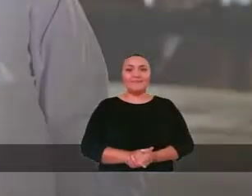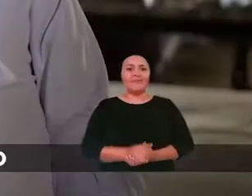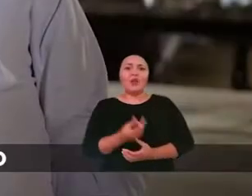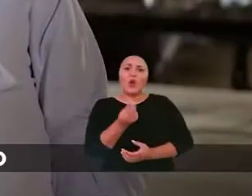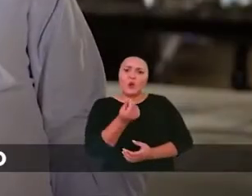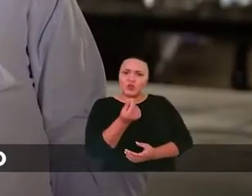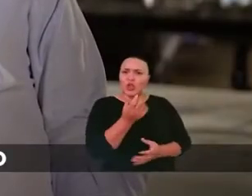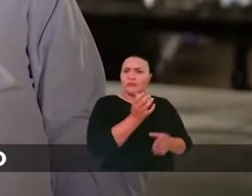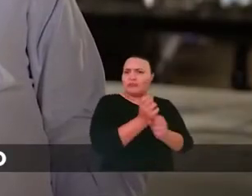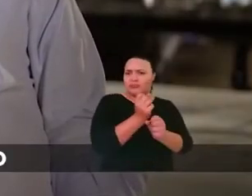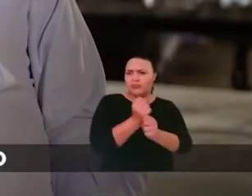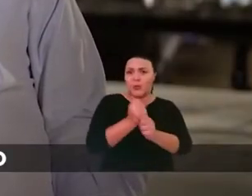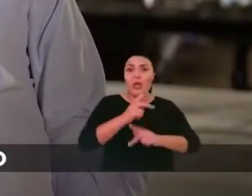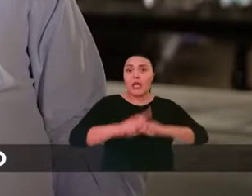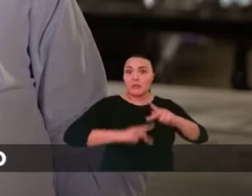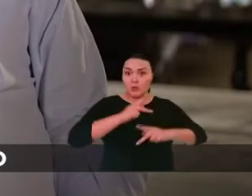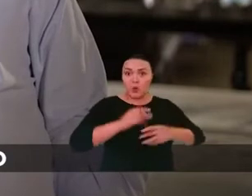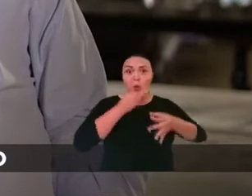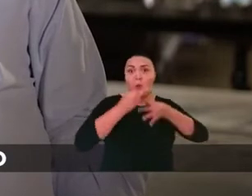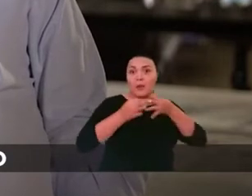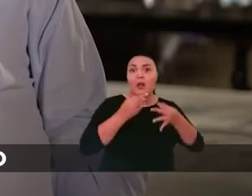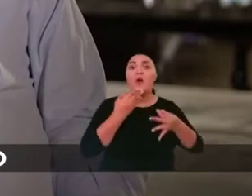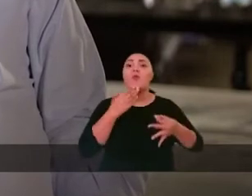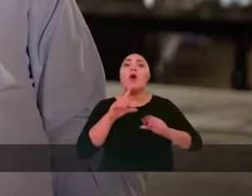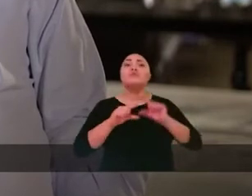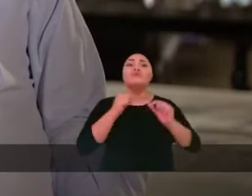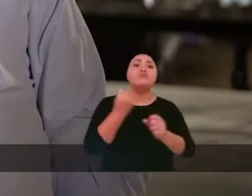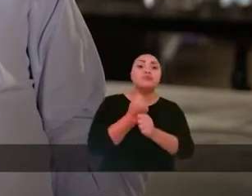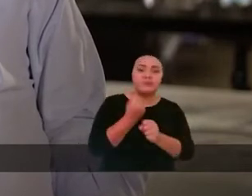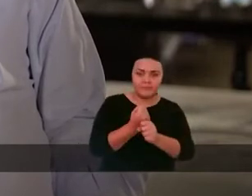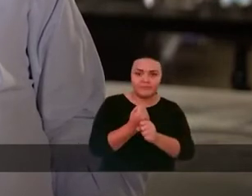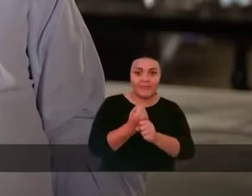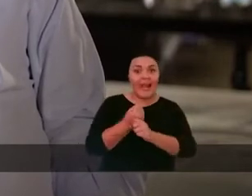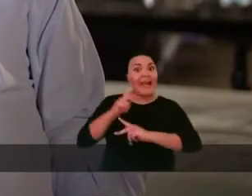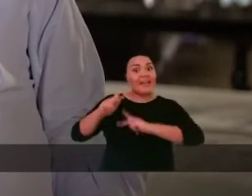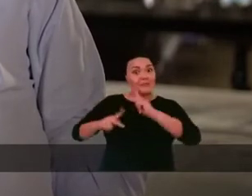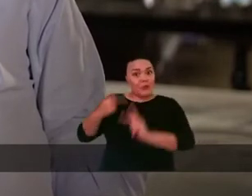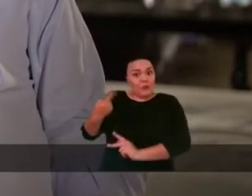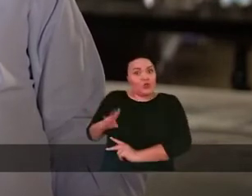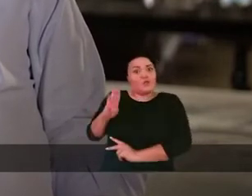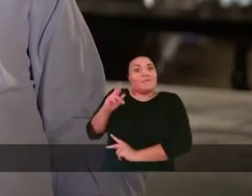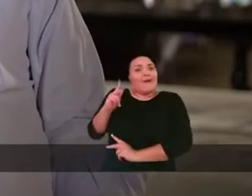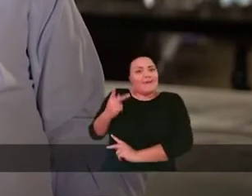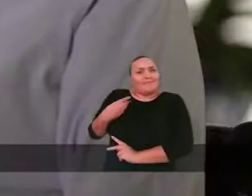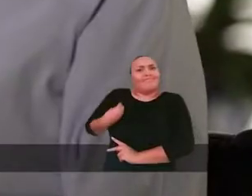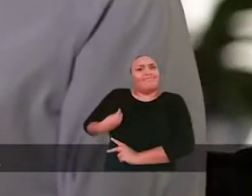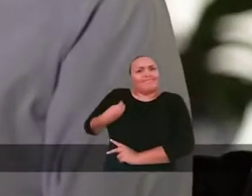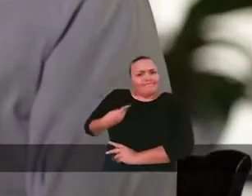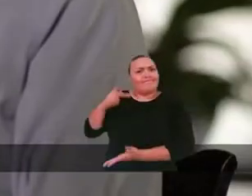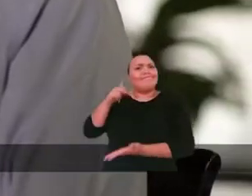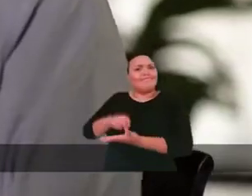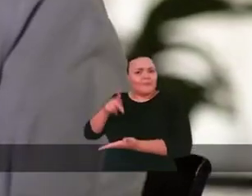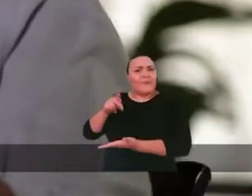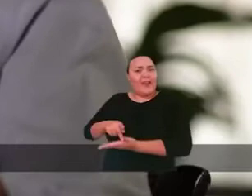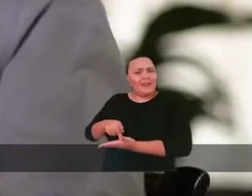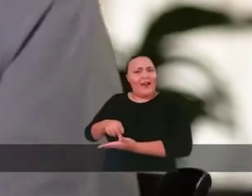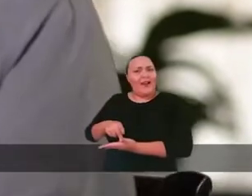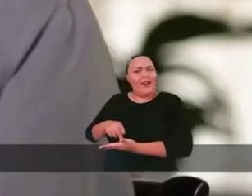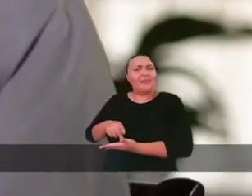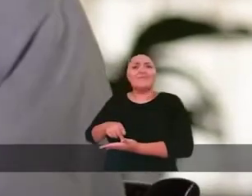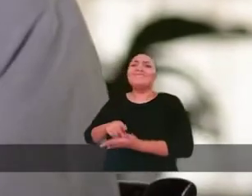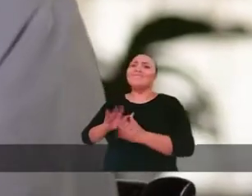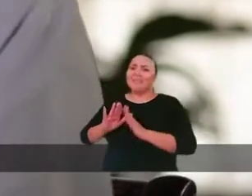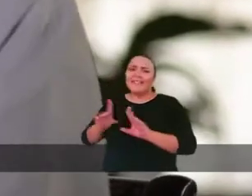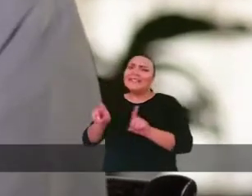O orçamento participativo é um negócio que a população de Belo Horizonte tem um carinho tremendo. E se tornou uma